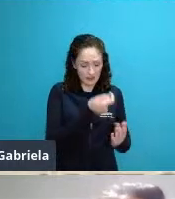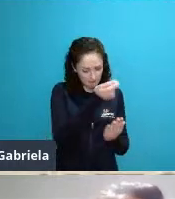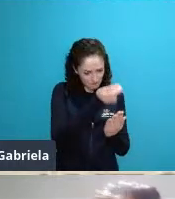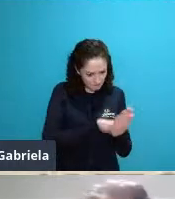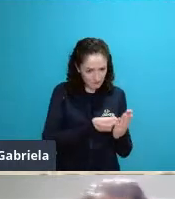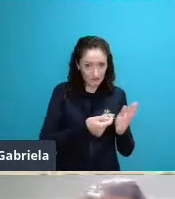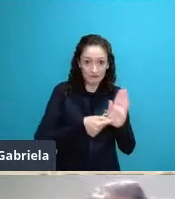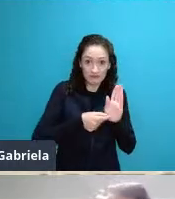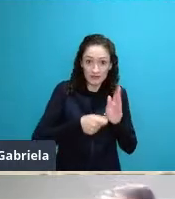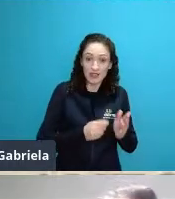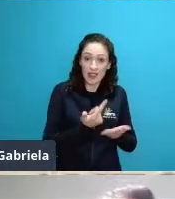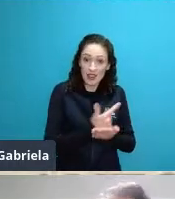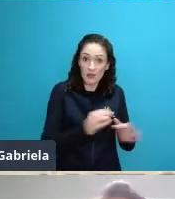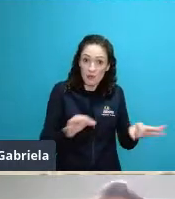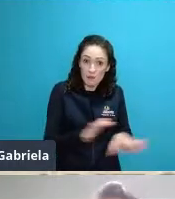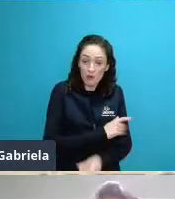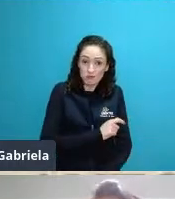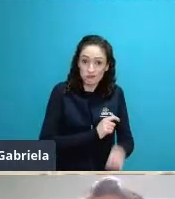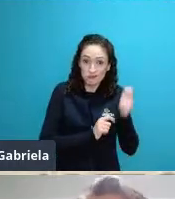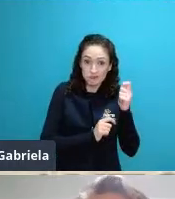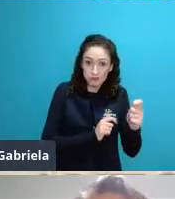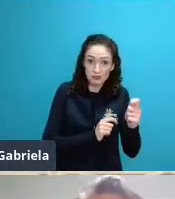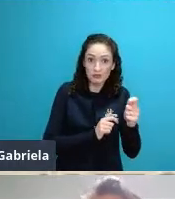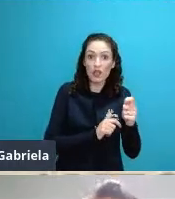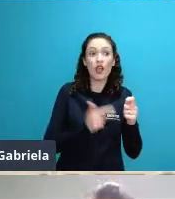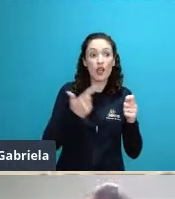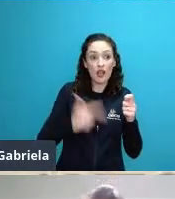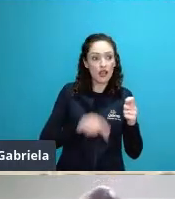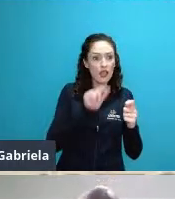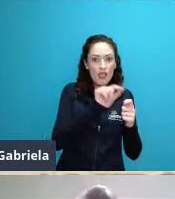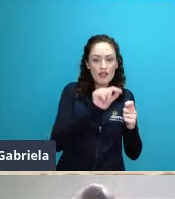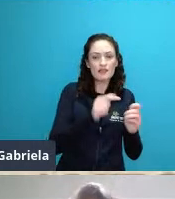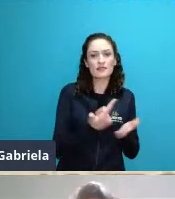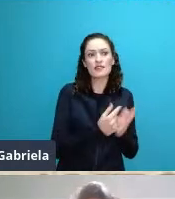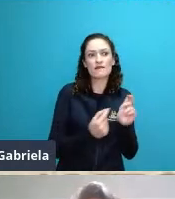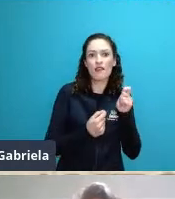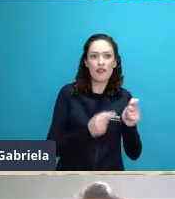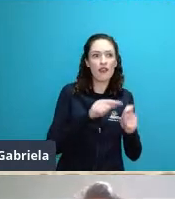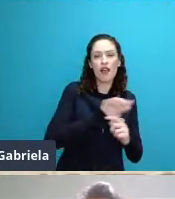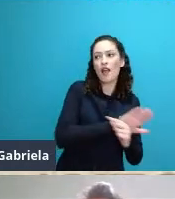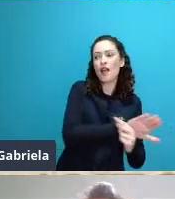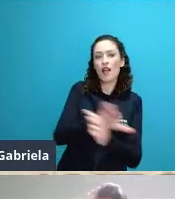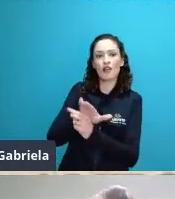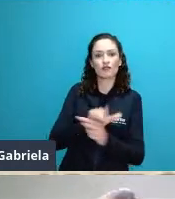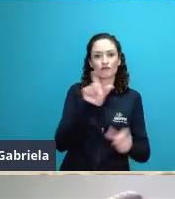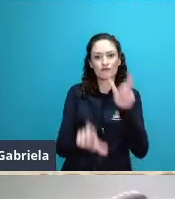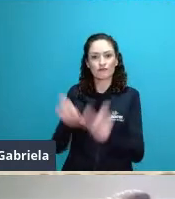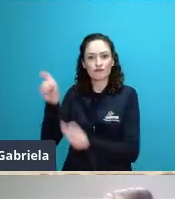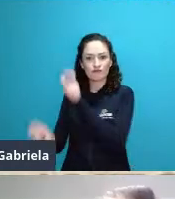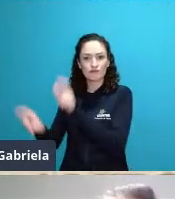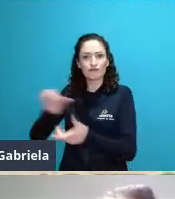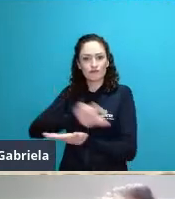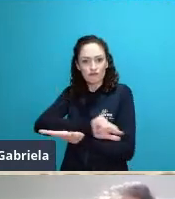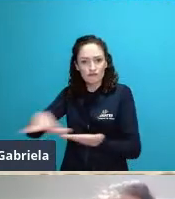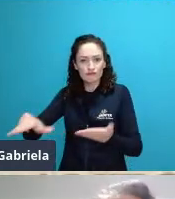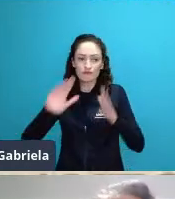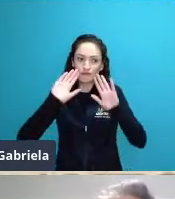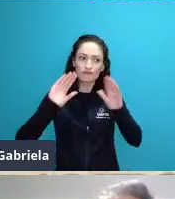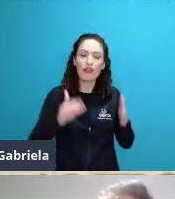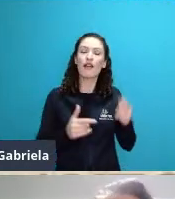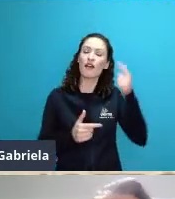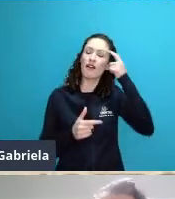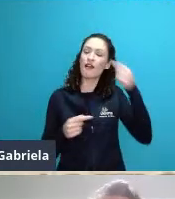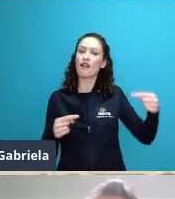conhecimentos que nós temos hoje em diferentes áreas da ecologia e como essas áreas da ecologia se relacionam com as outras